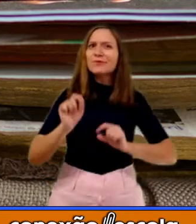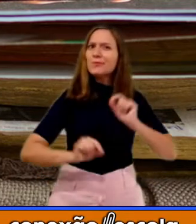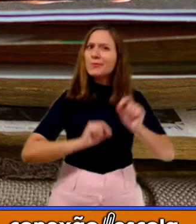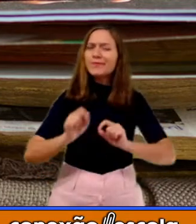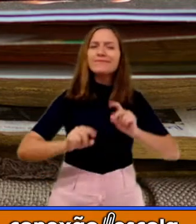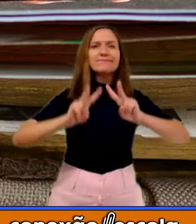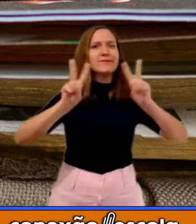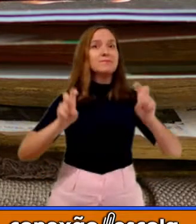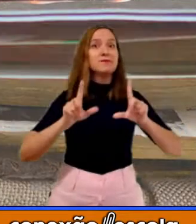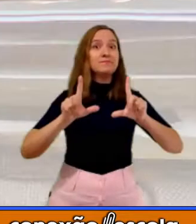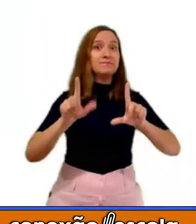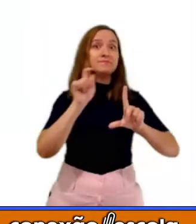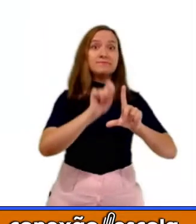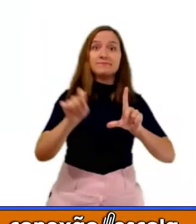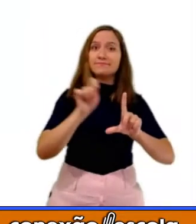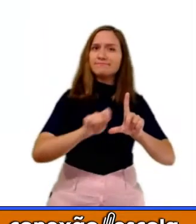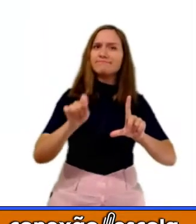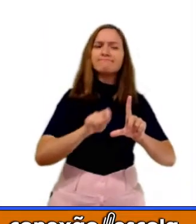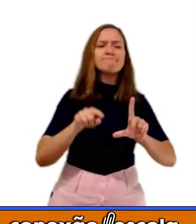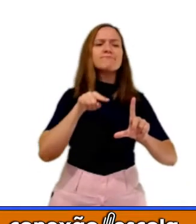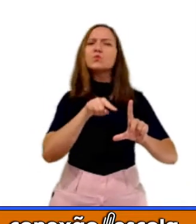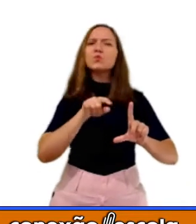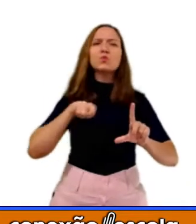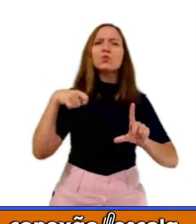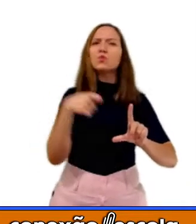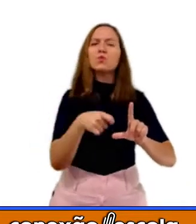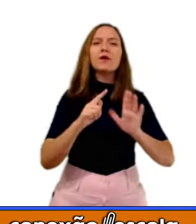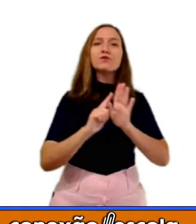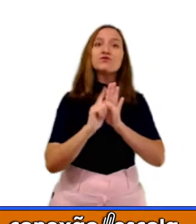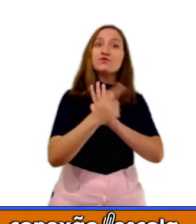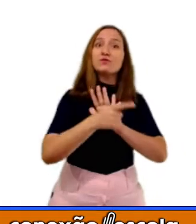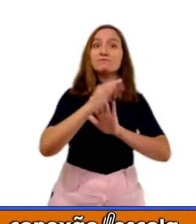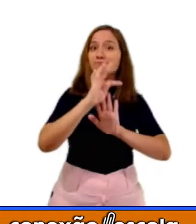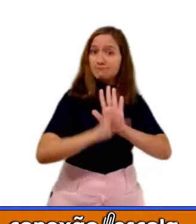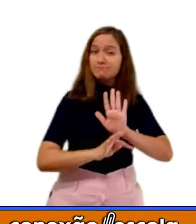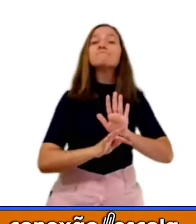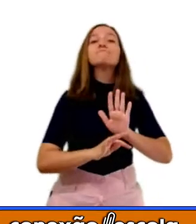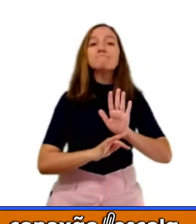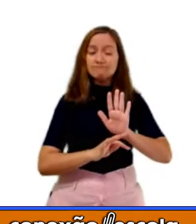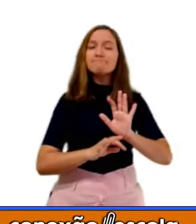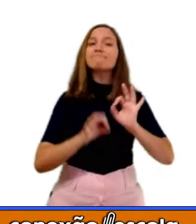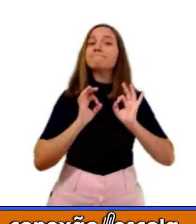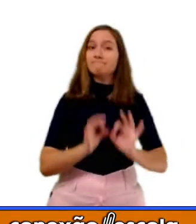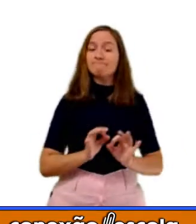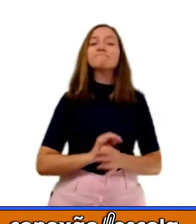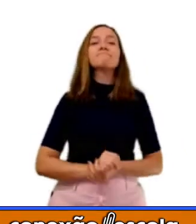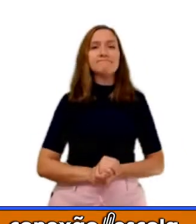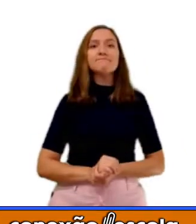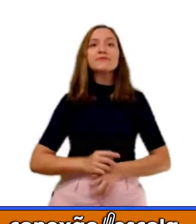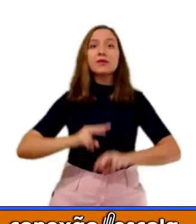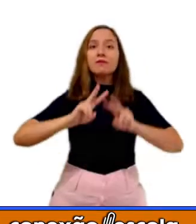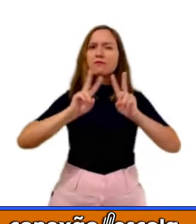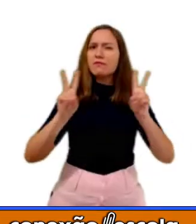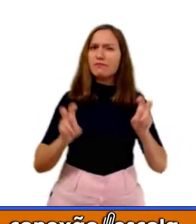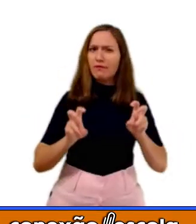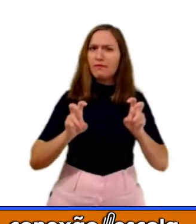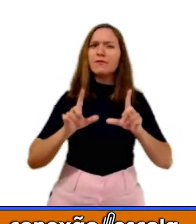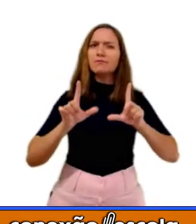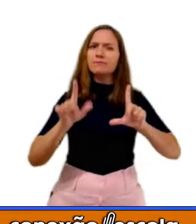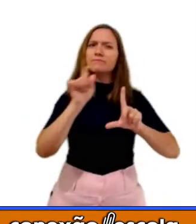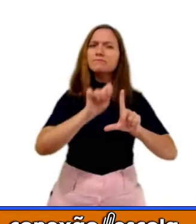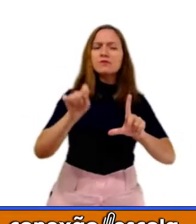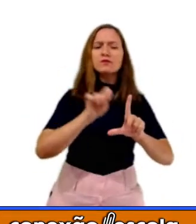de bilhete. Bilhete é um gênero textual, é um texto. Nesse tema, nós vamos abordar